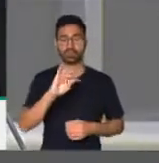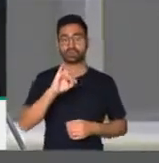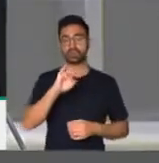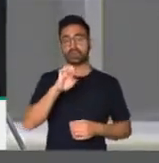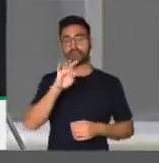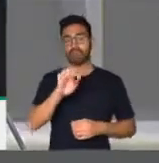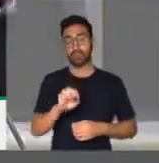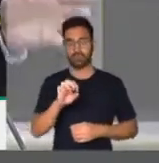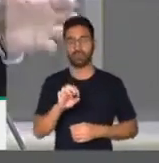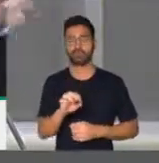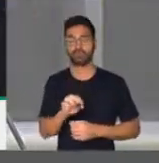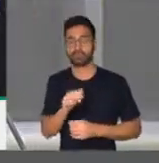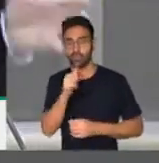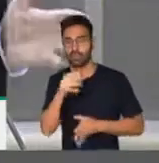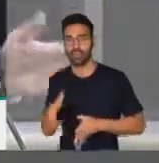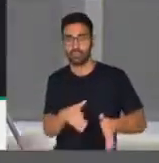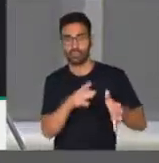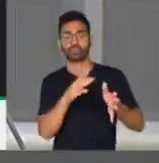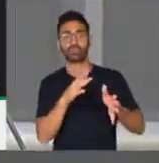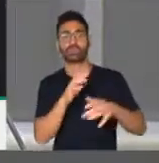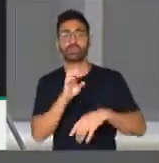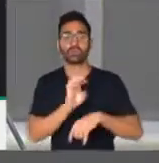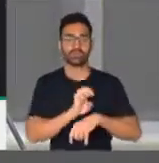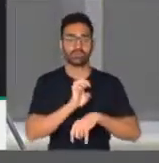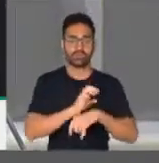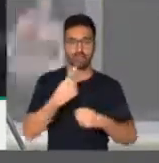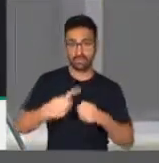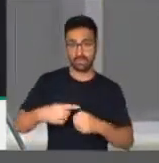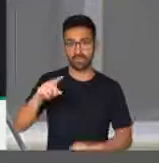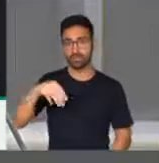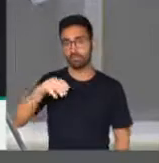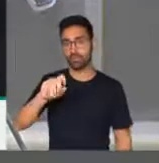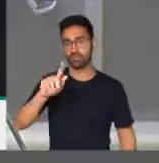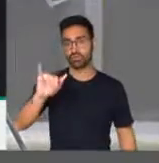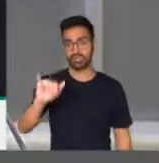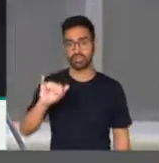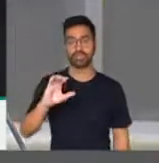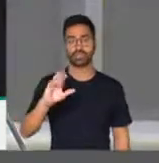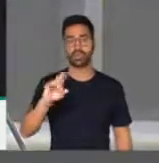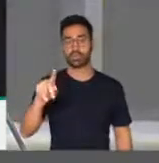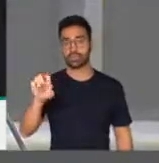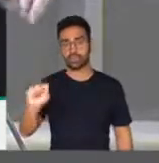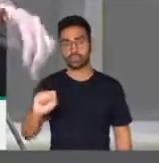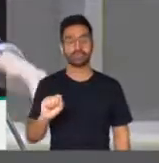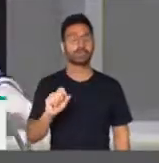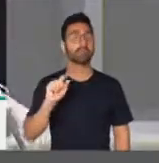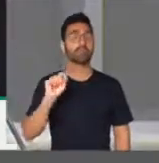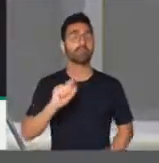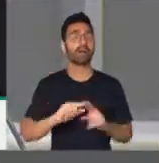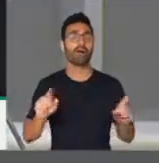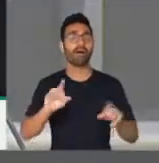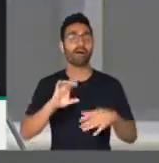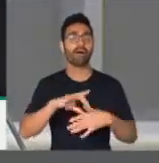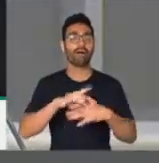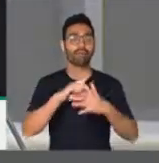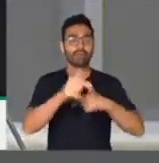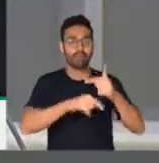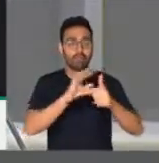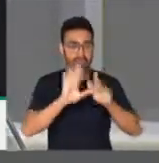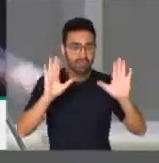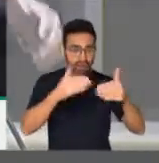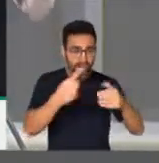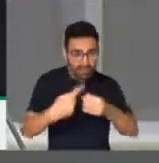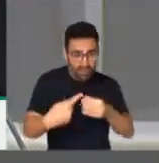daquela amada, querida cidade de Mogi das Cruzes, mas cuja liderança não se restringe ao município de Mogi das